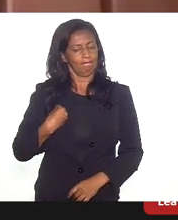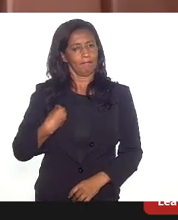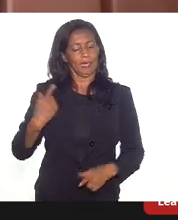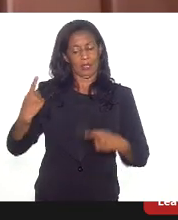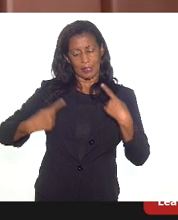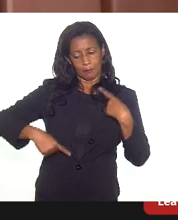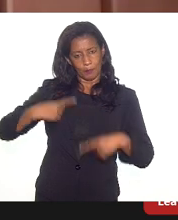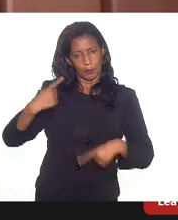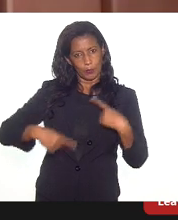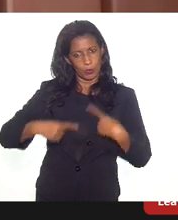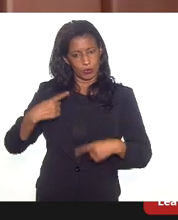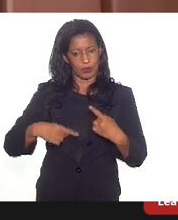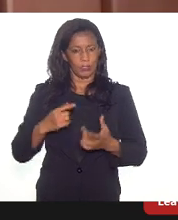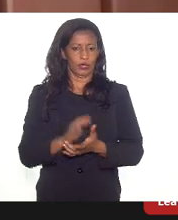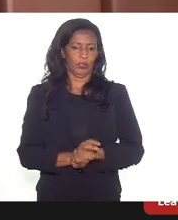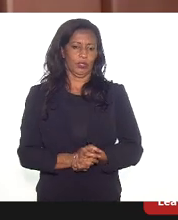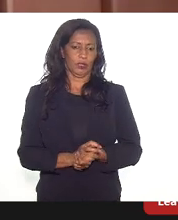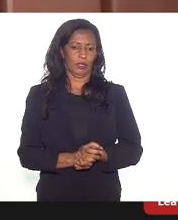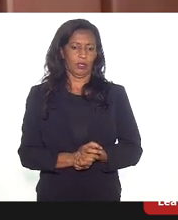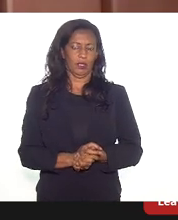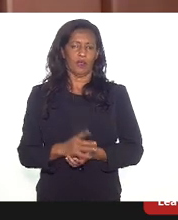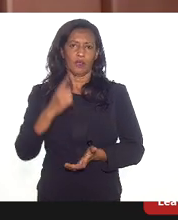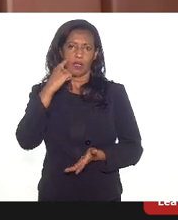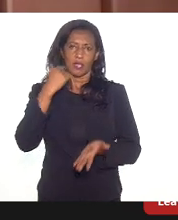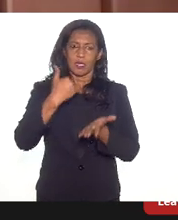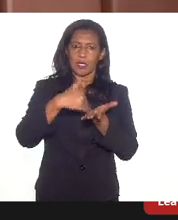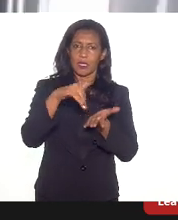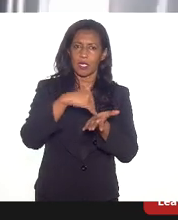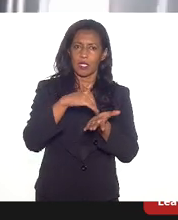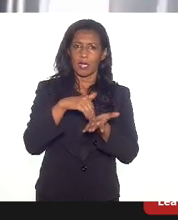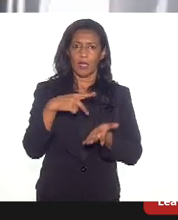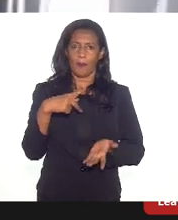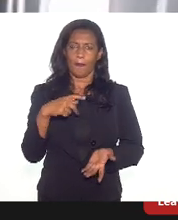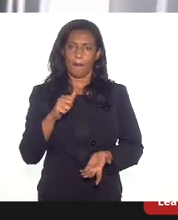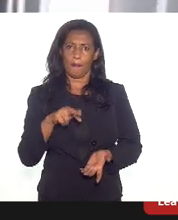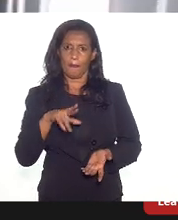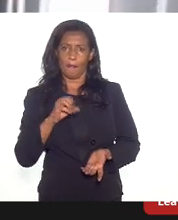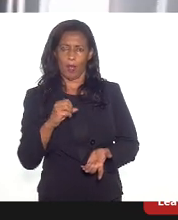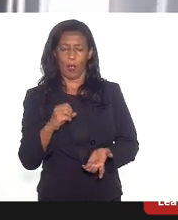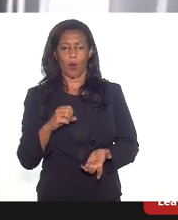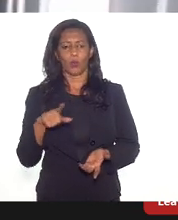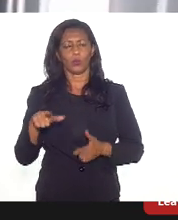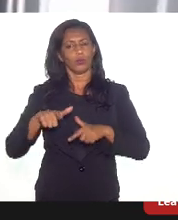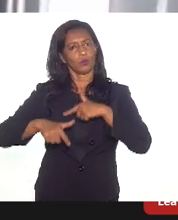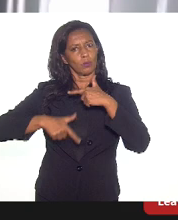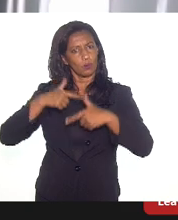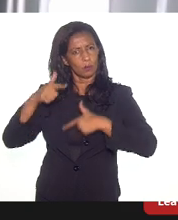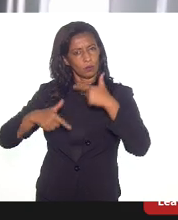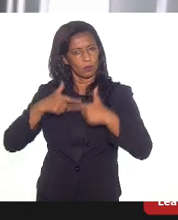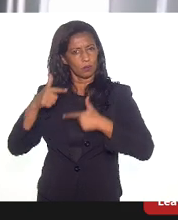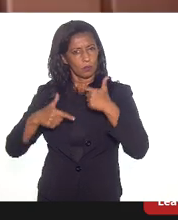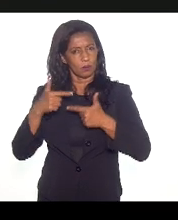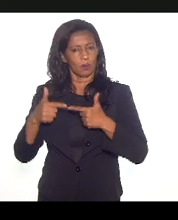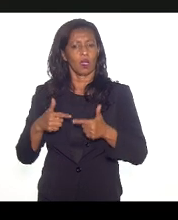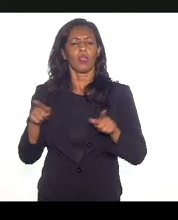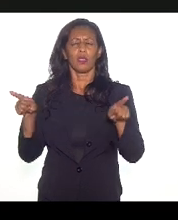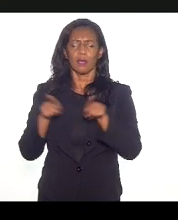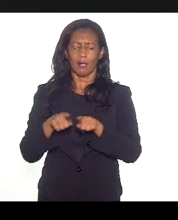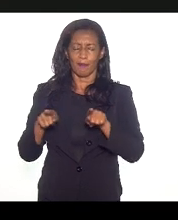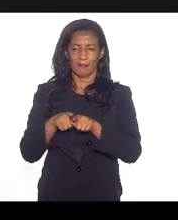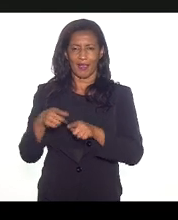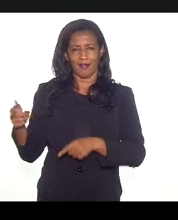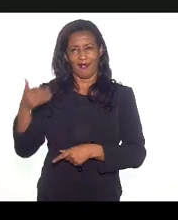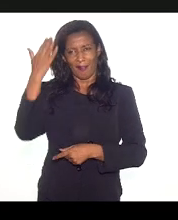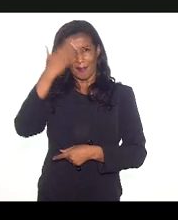políticas. Vejo que o secretário Paulo Teixeira, secretário de Estado de Trabalho, também está conosco,